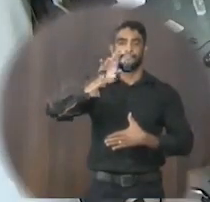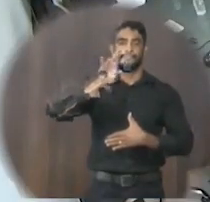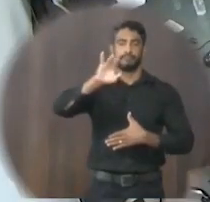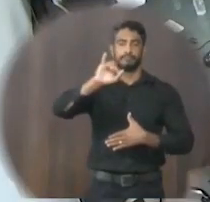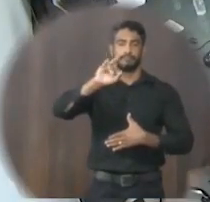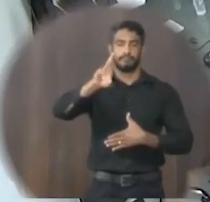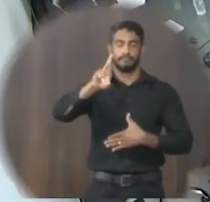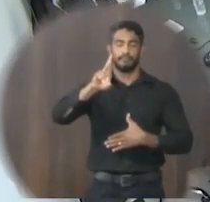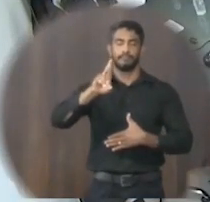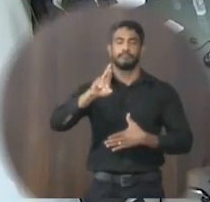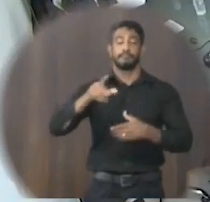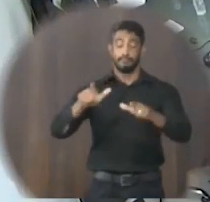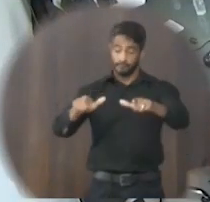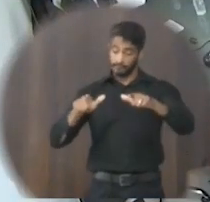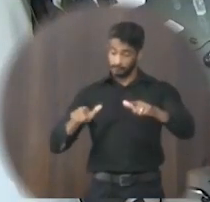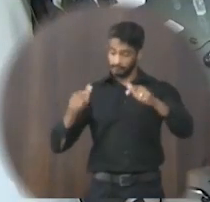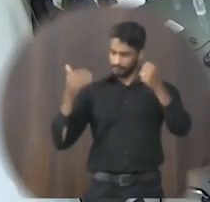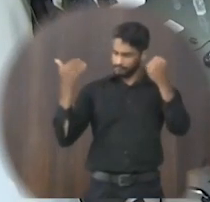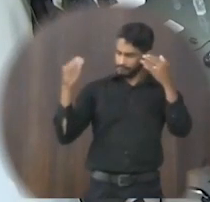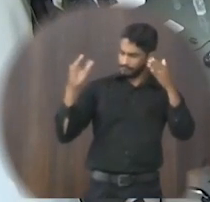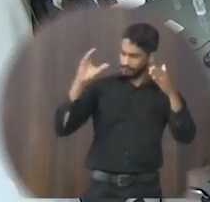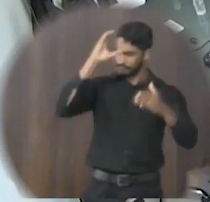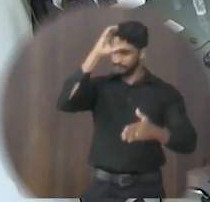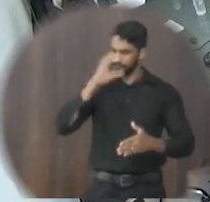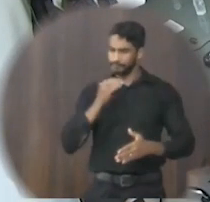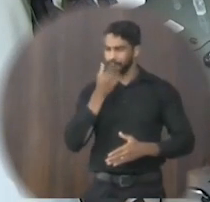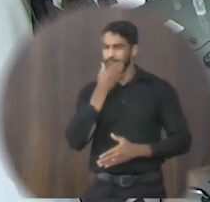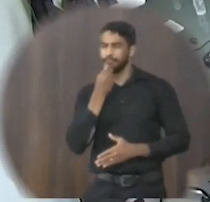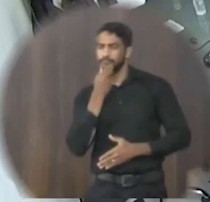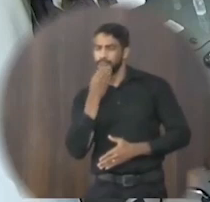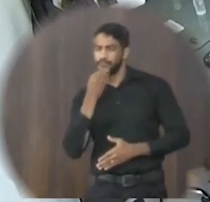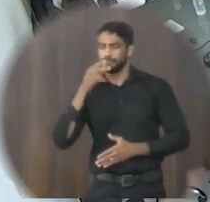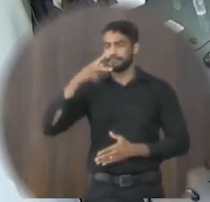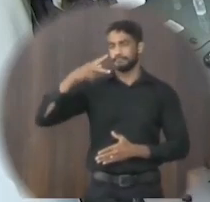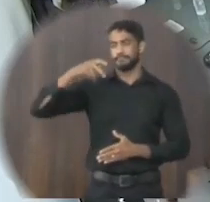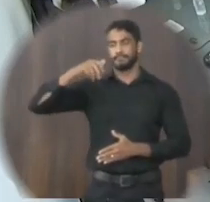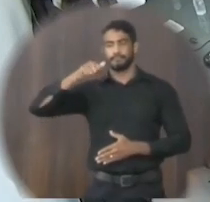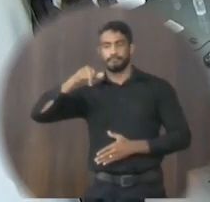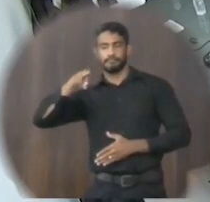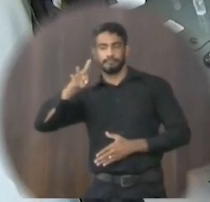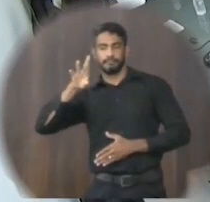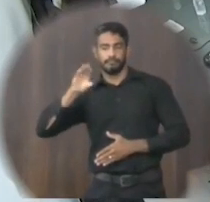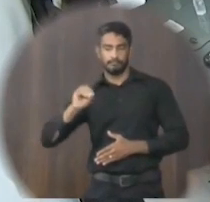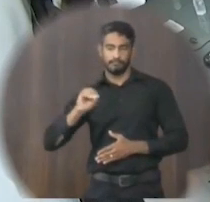Concede o título de cidadão honorário de Janaúba ao Sr. Paulo Humberto Mendes.